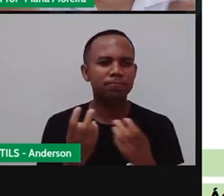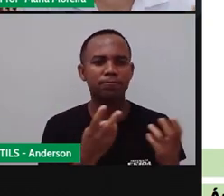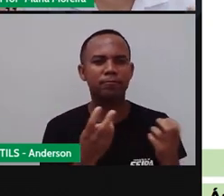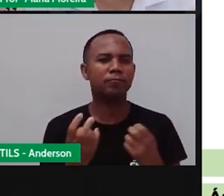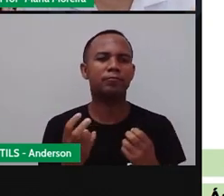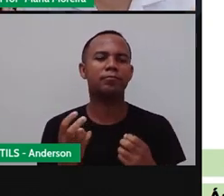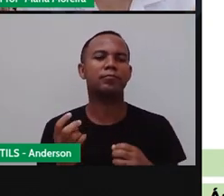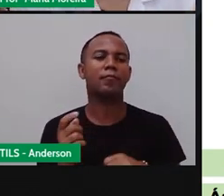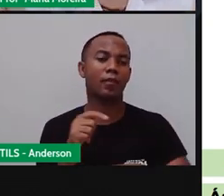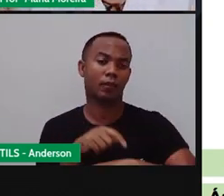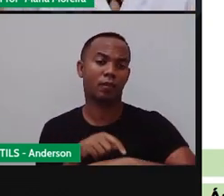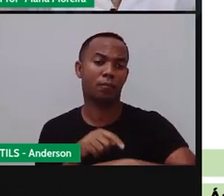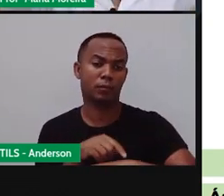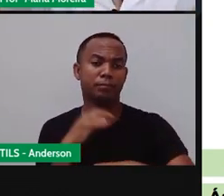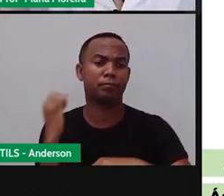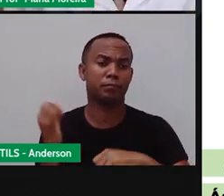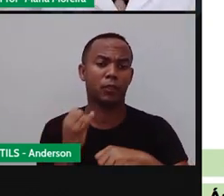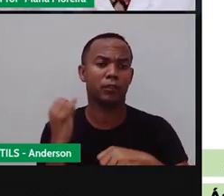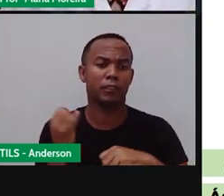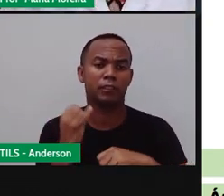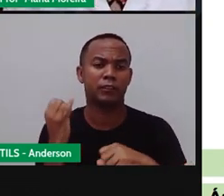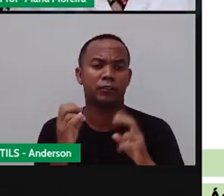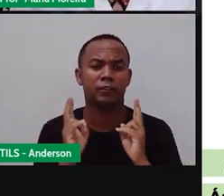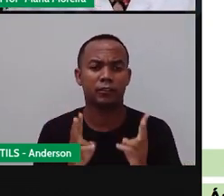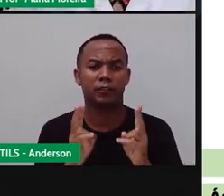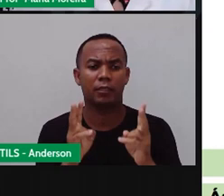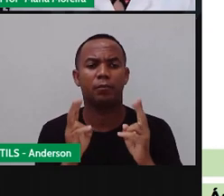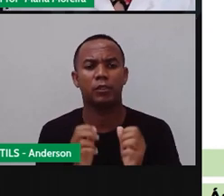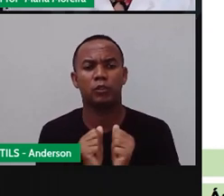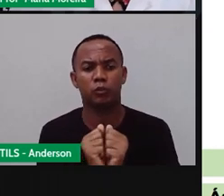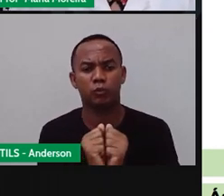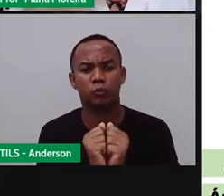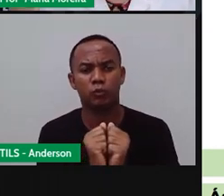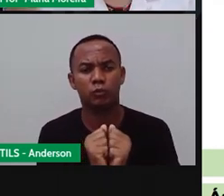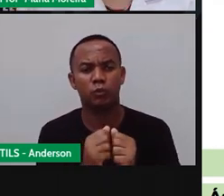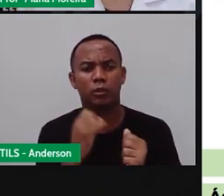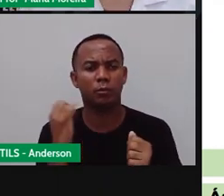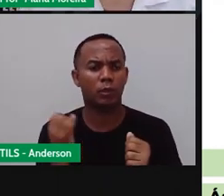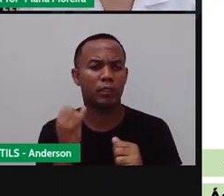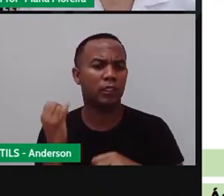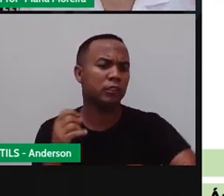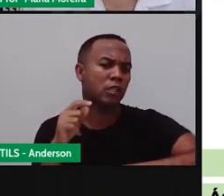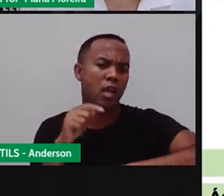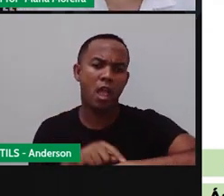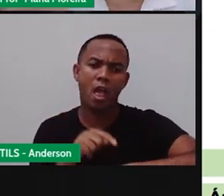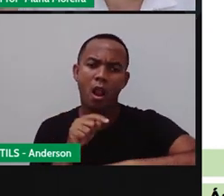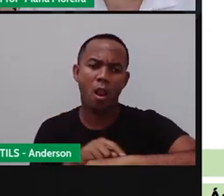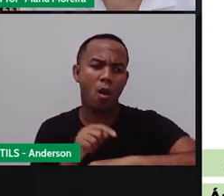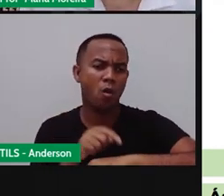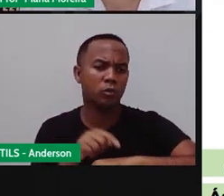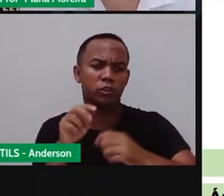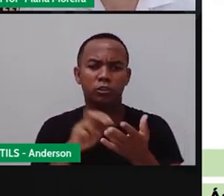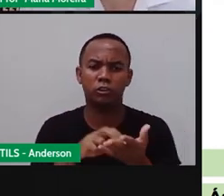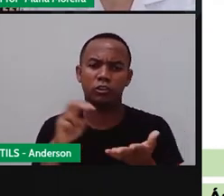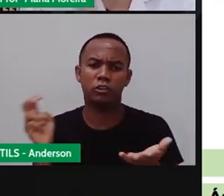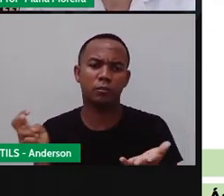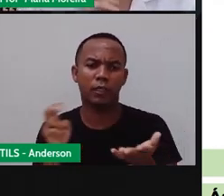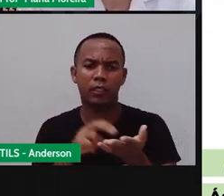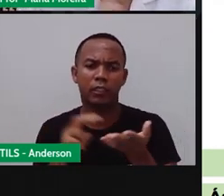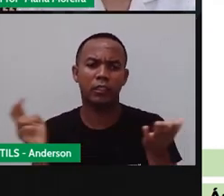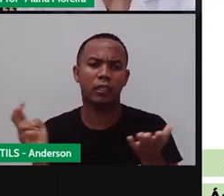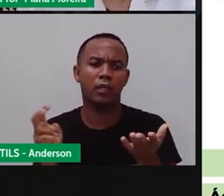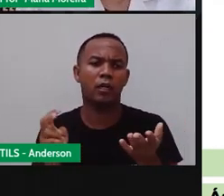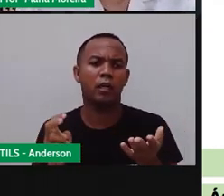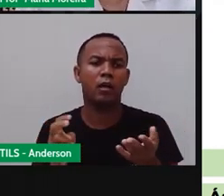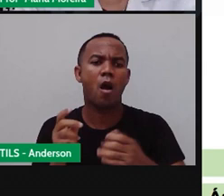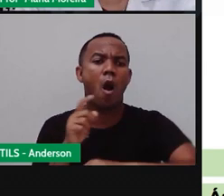Então, o tempo, gente, está o tempo inteiro com a gente, né? No relógio, no amanhecer, no dormir. Olha, a mãe que